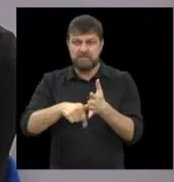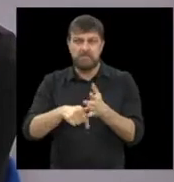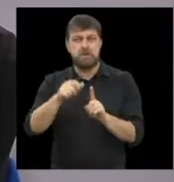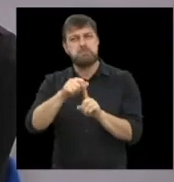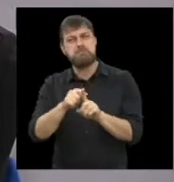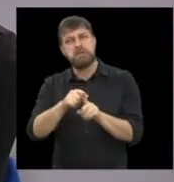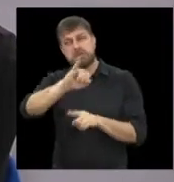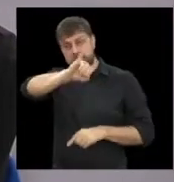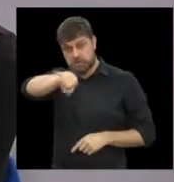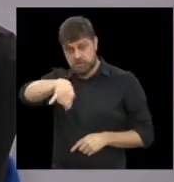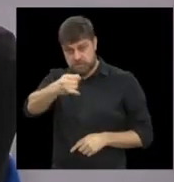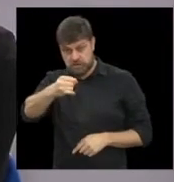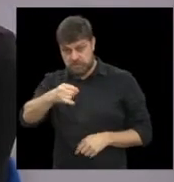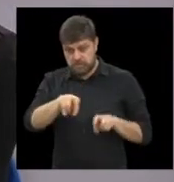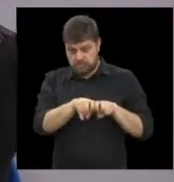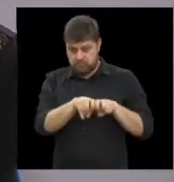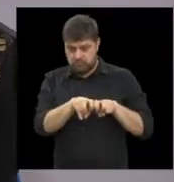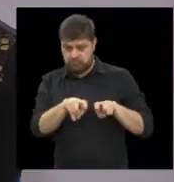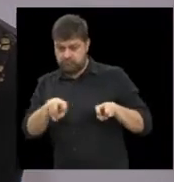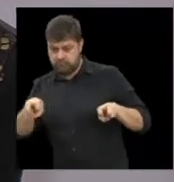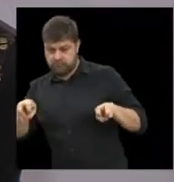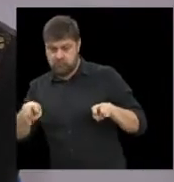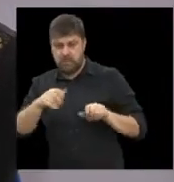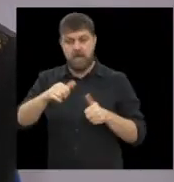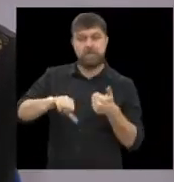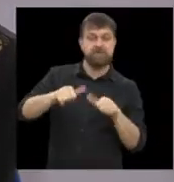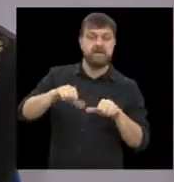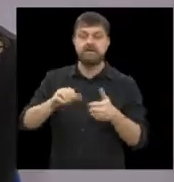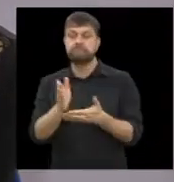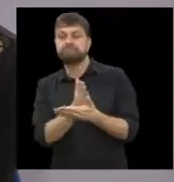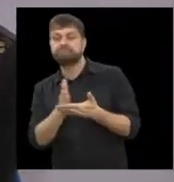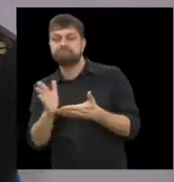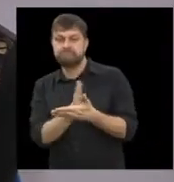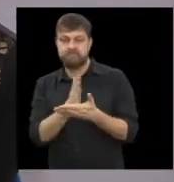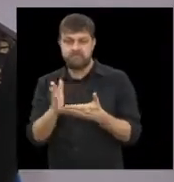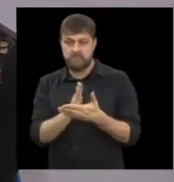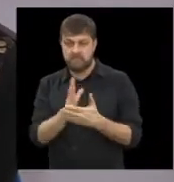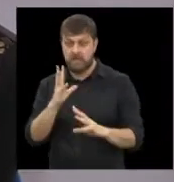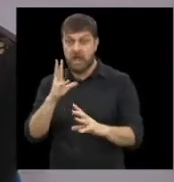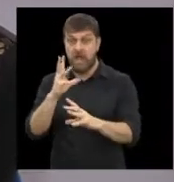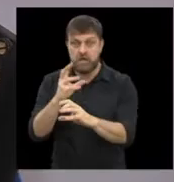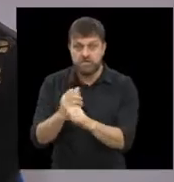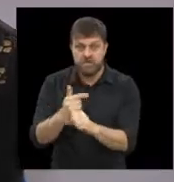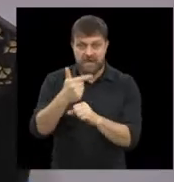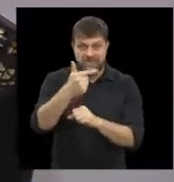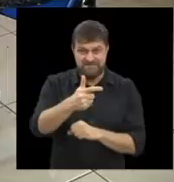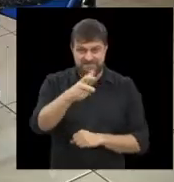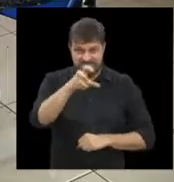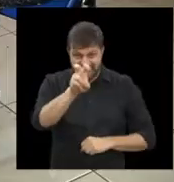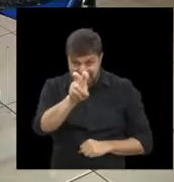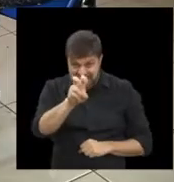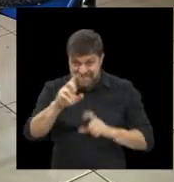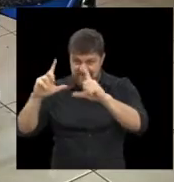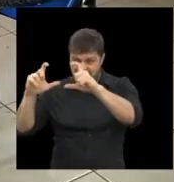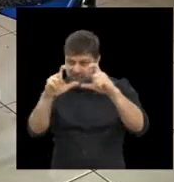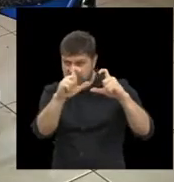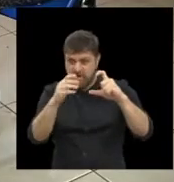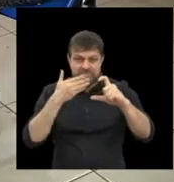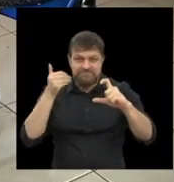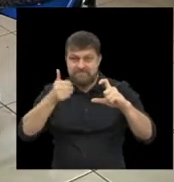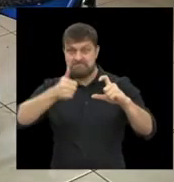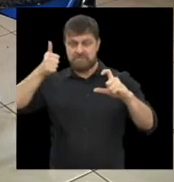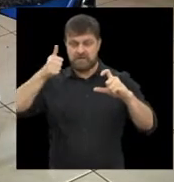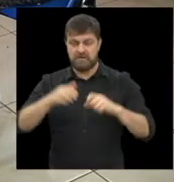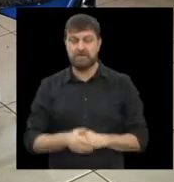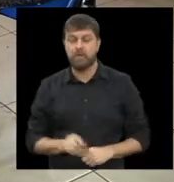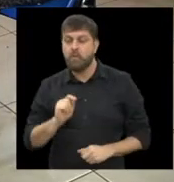o júri, né? E tem os 30 ou 25 selecionados. Então, o prêmio seria o